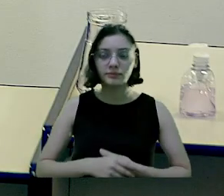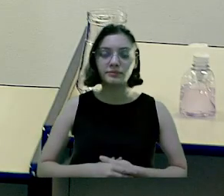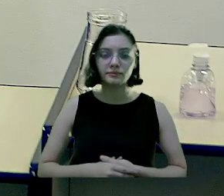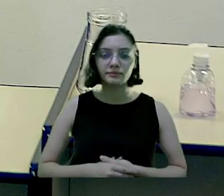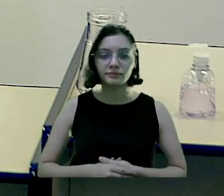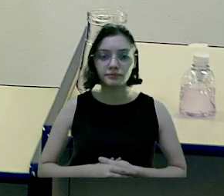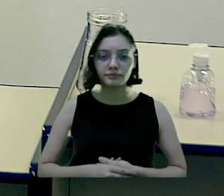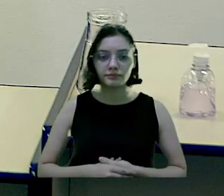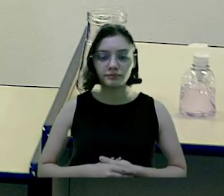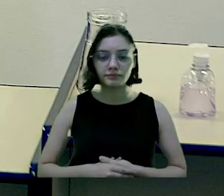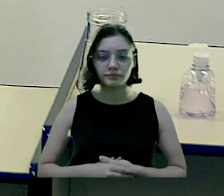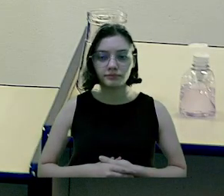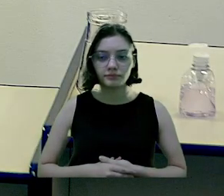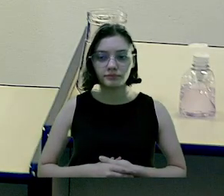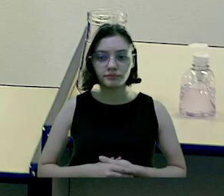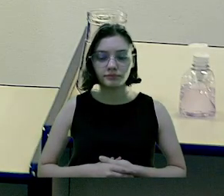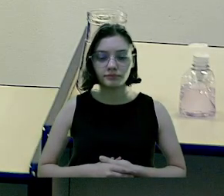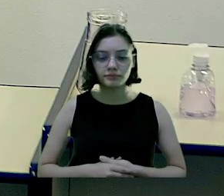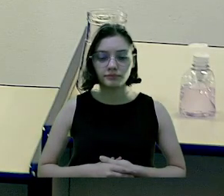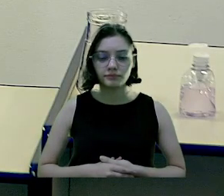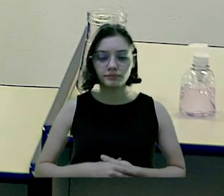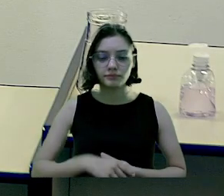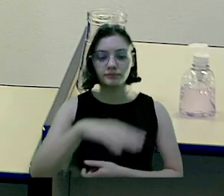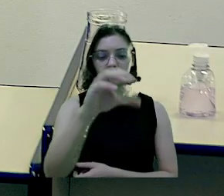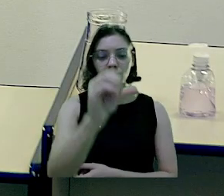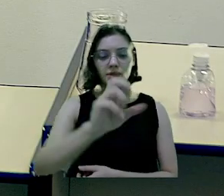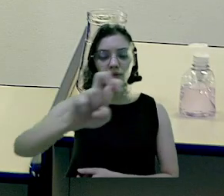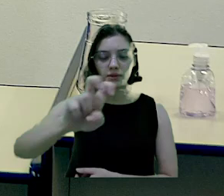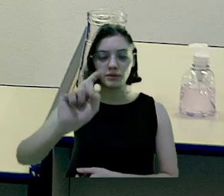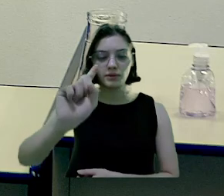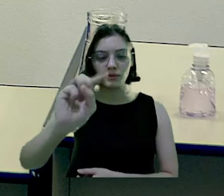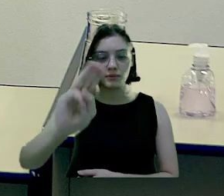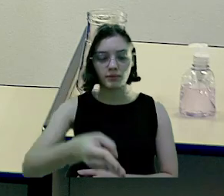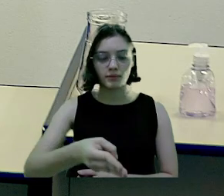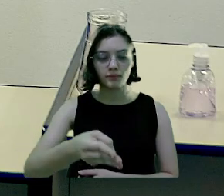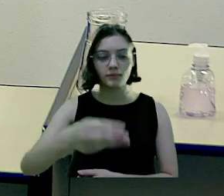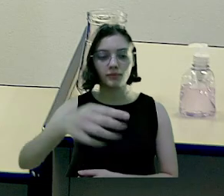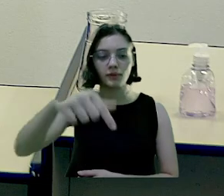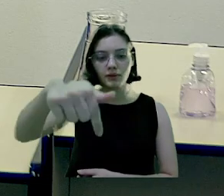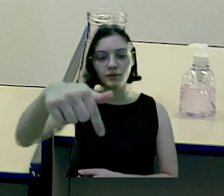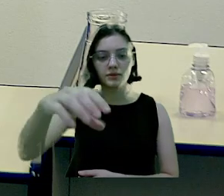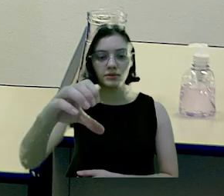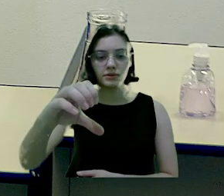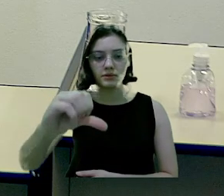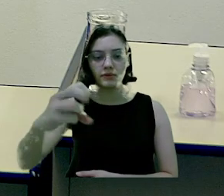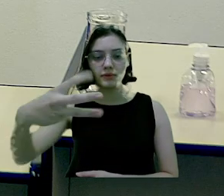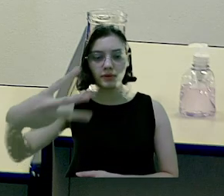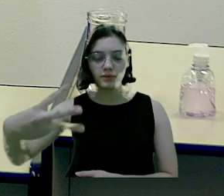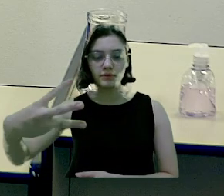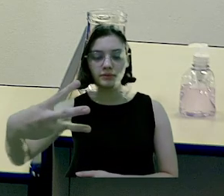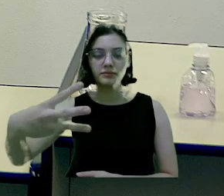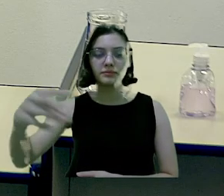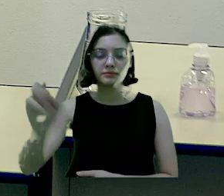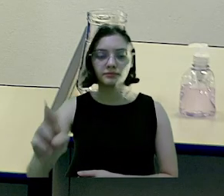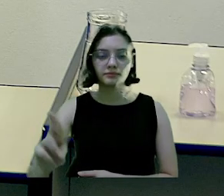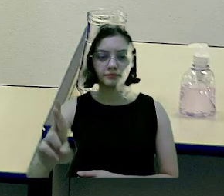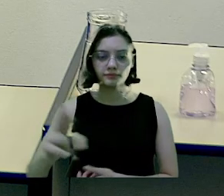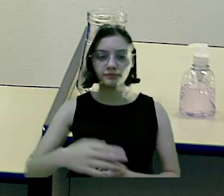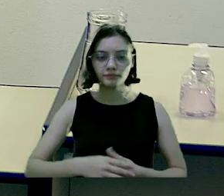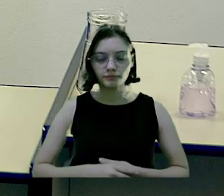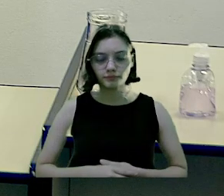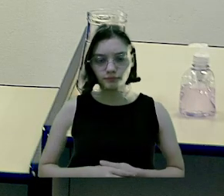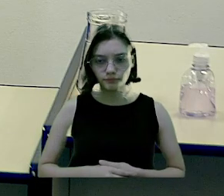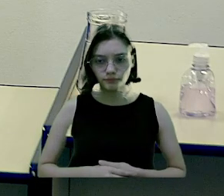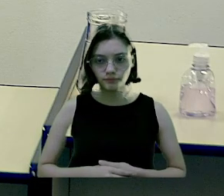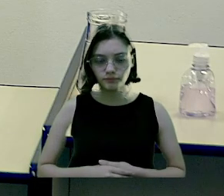correntes,$ 65.793.962